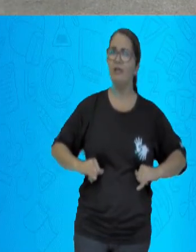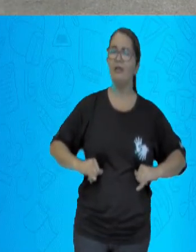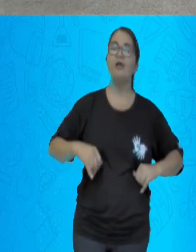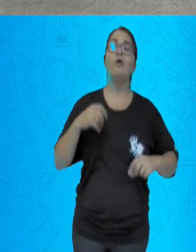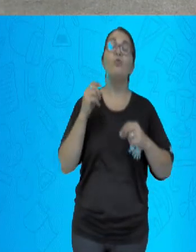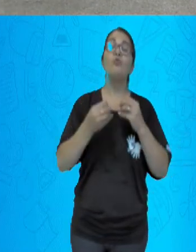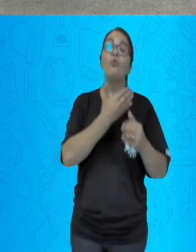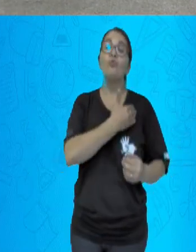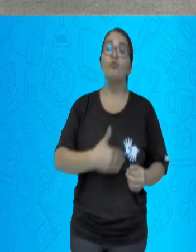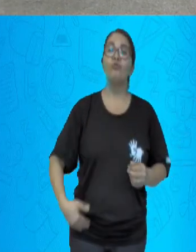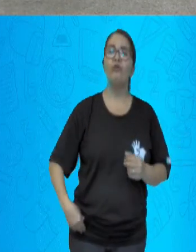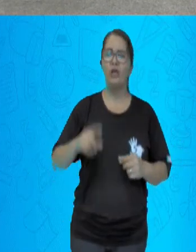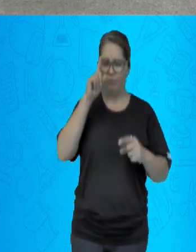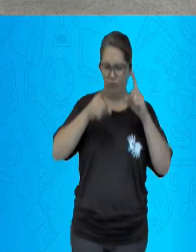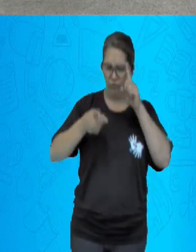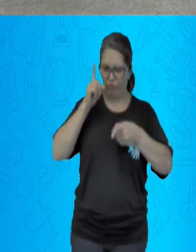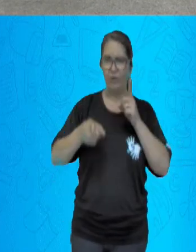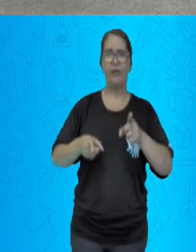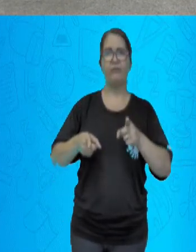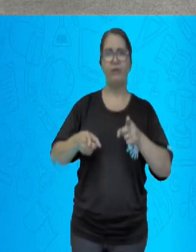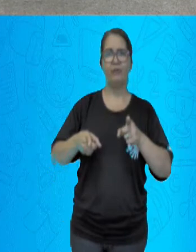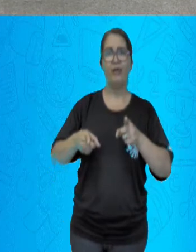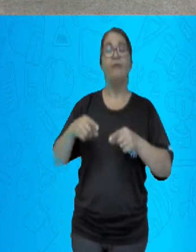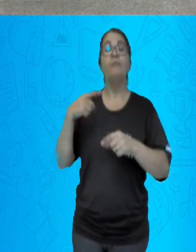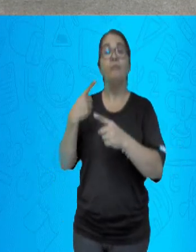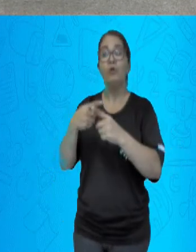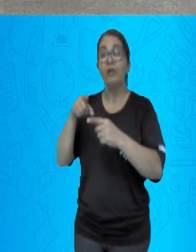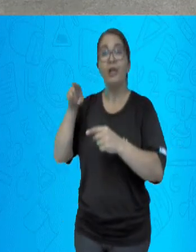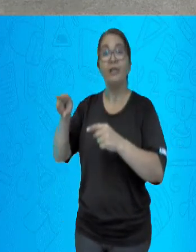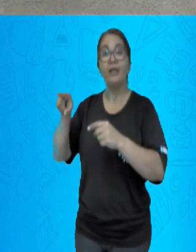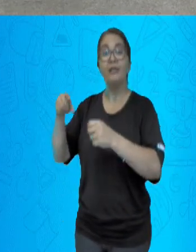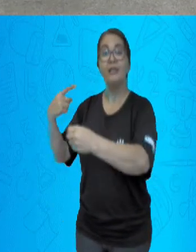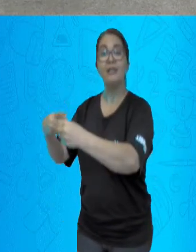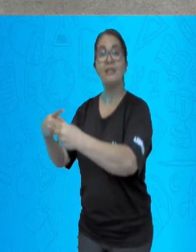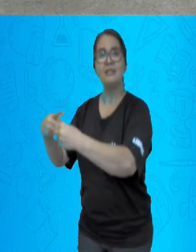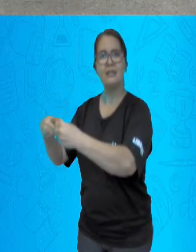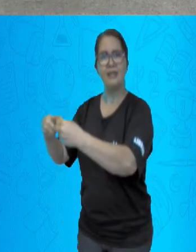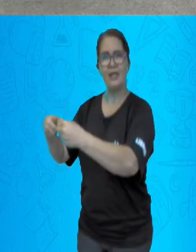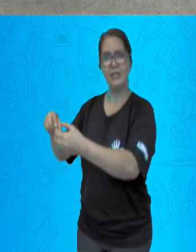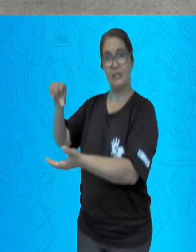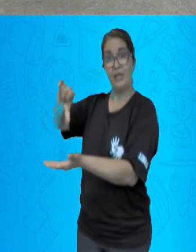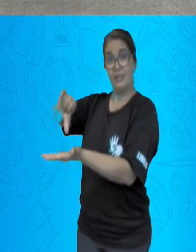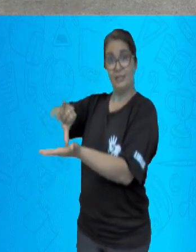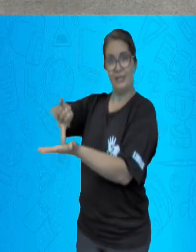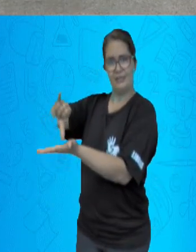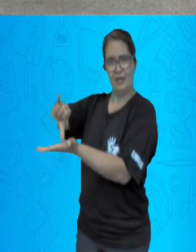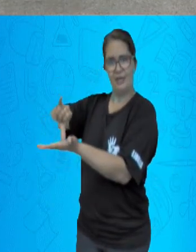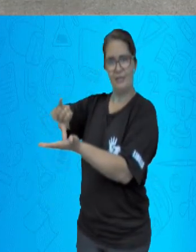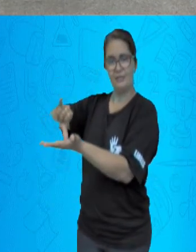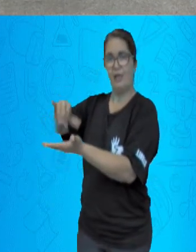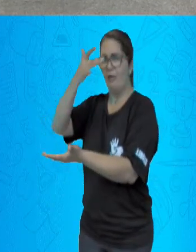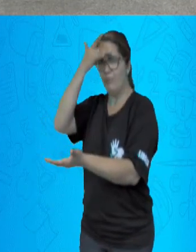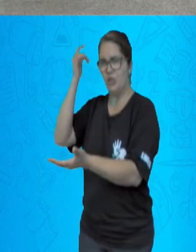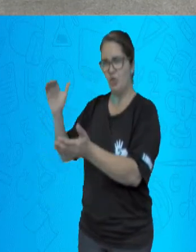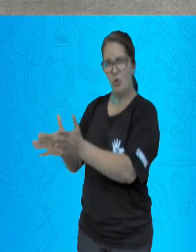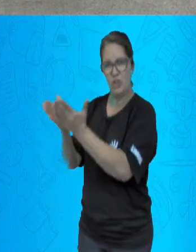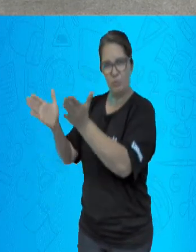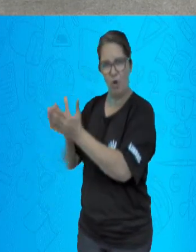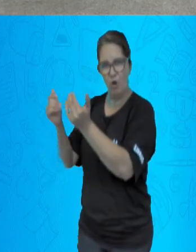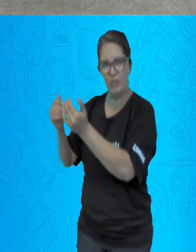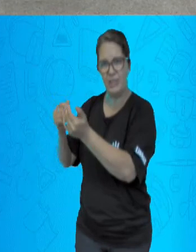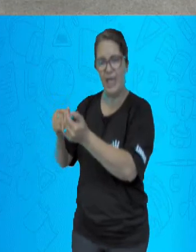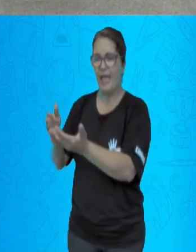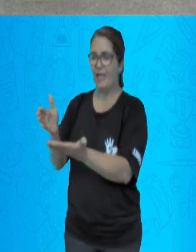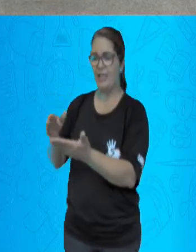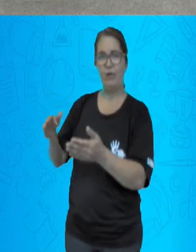desalojava moradores e expulsava das regiões centrais. O poder público, que